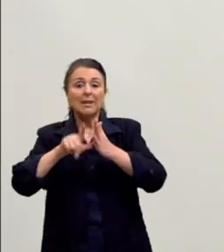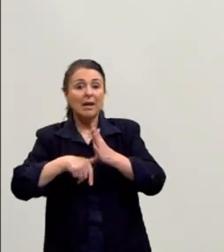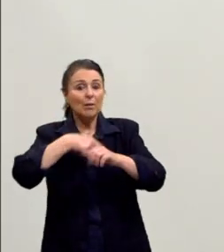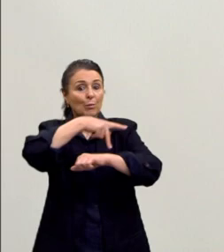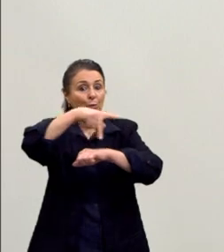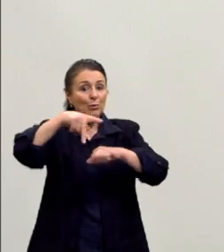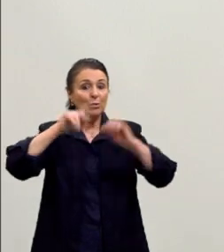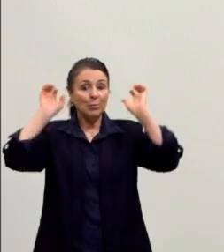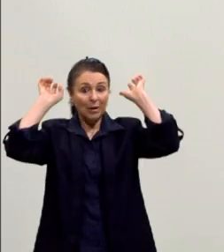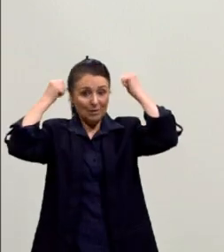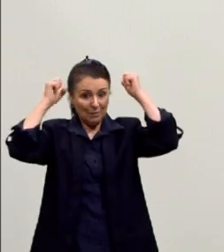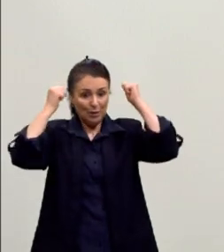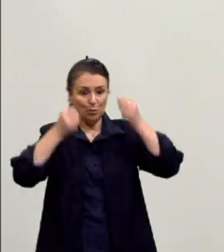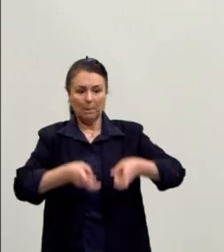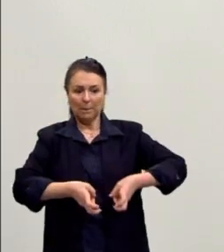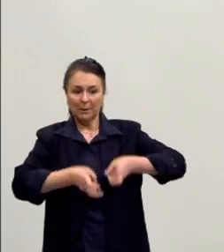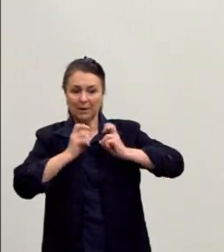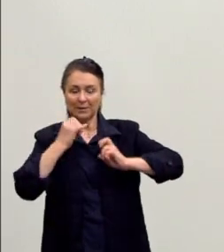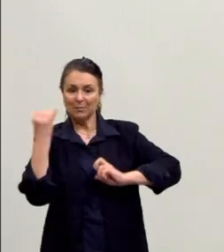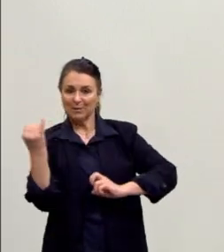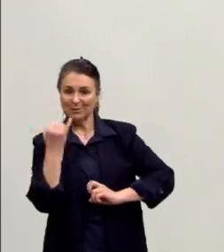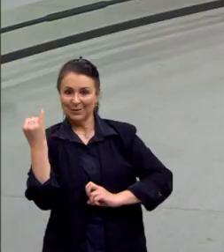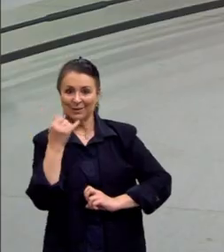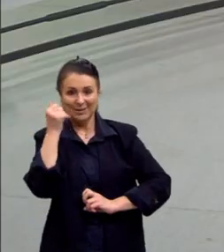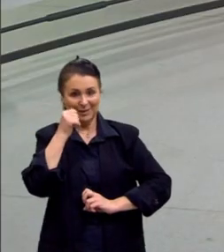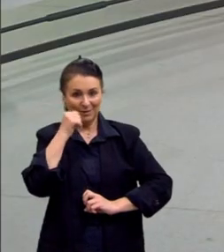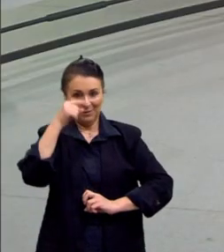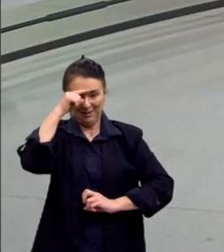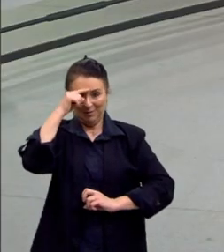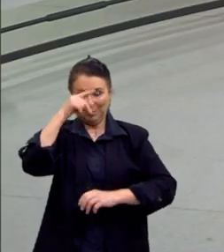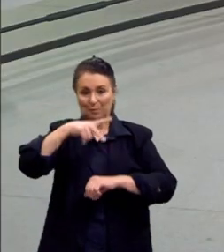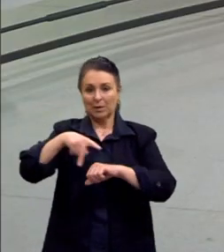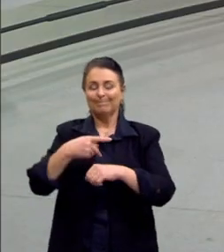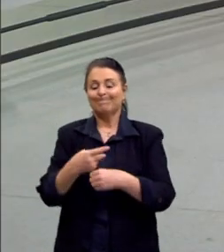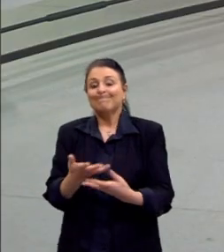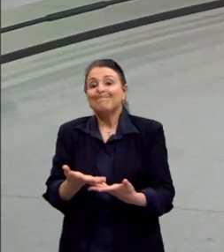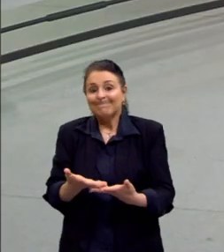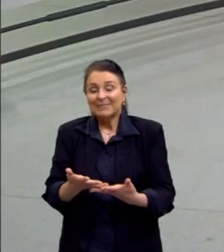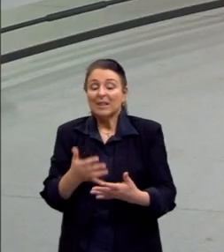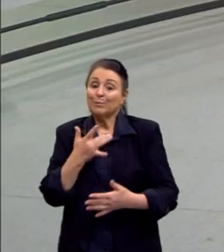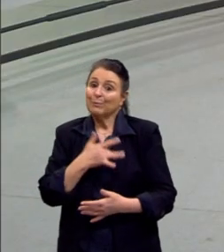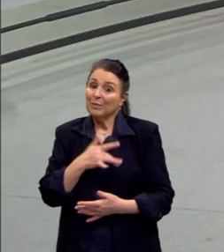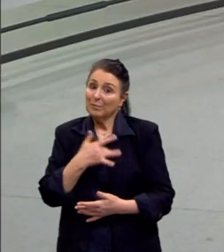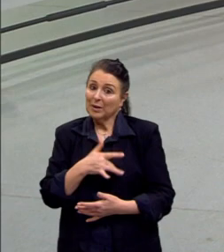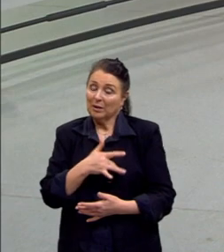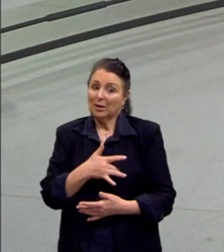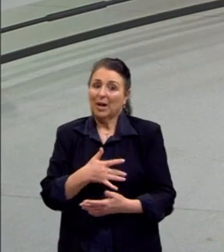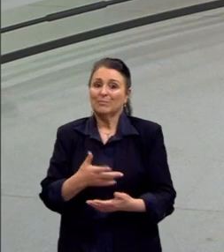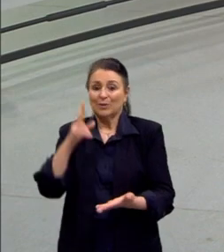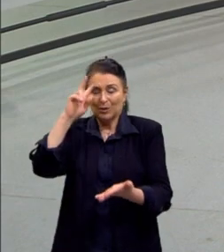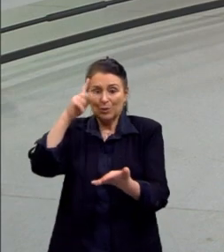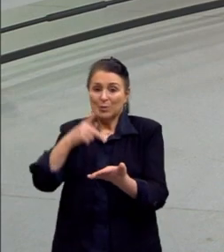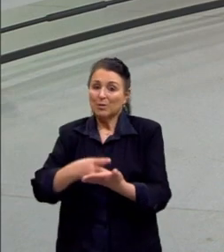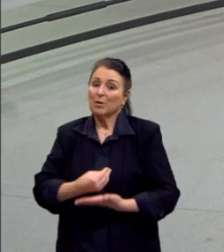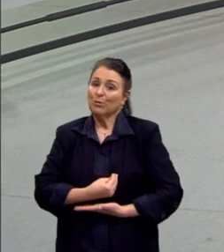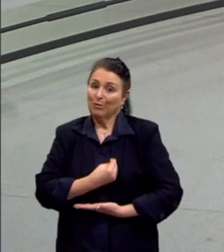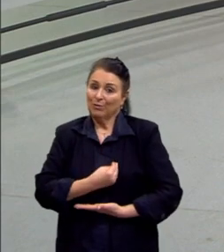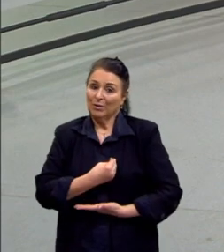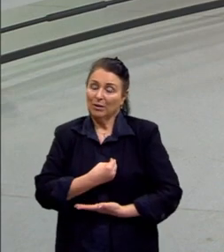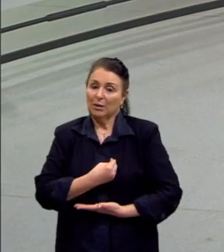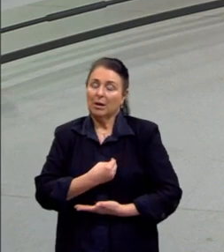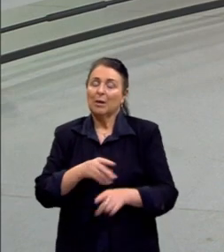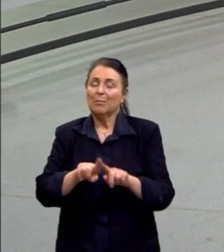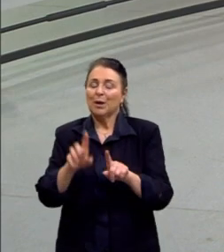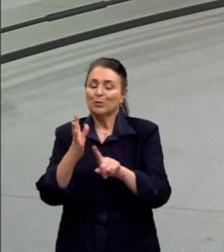conta da importância que a Frida Kahlo era para o país. Uma pena, as pessoas não serem reconhecidas em vida, mas uma artista muito